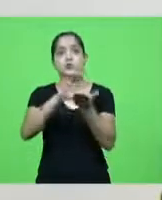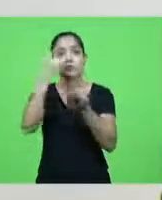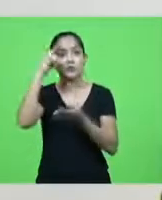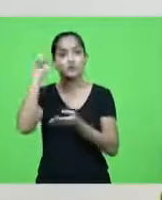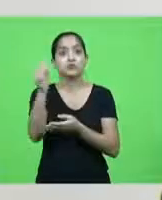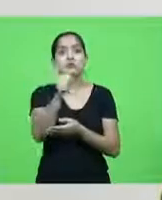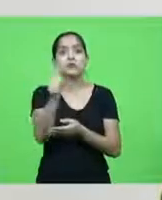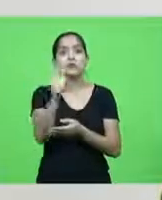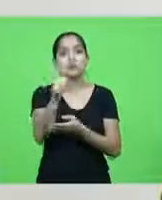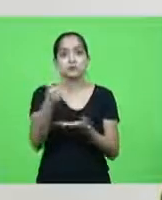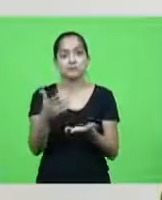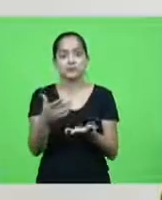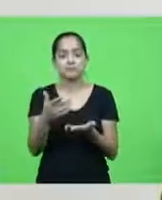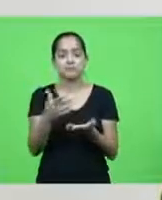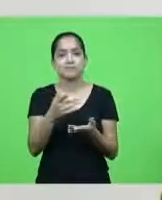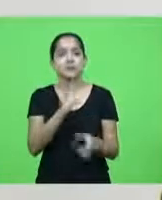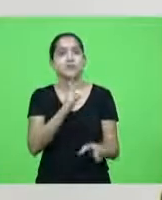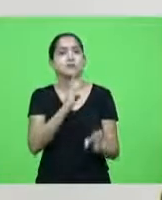adivinha que eu descobri